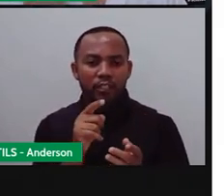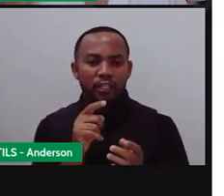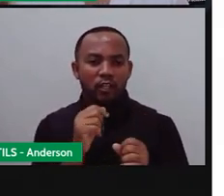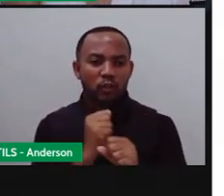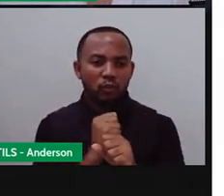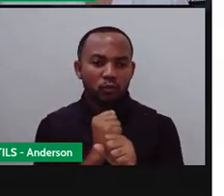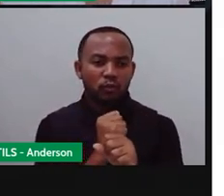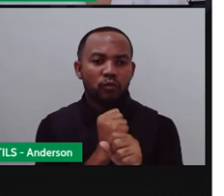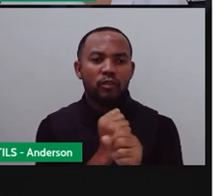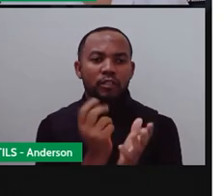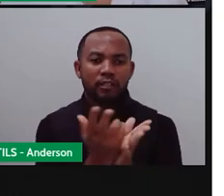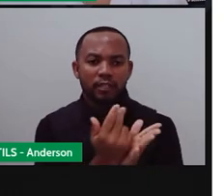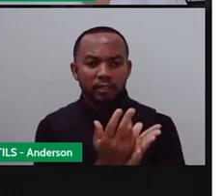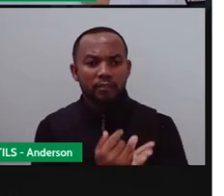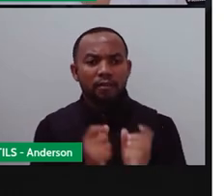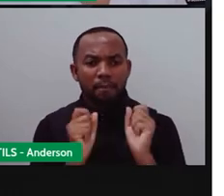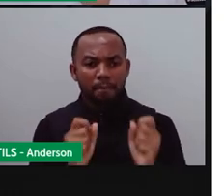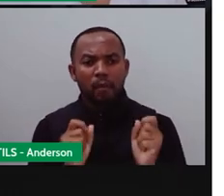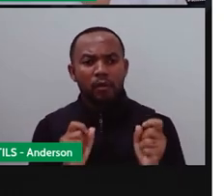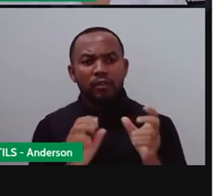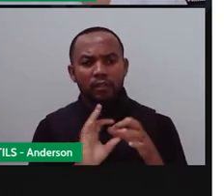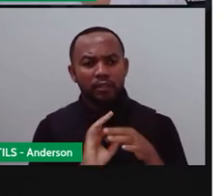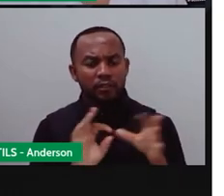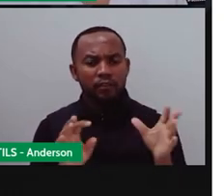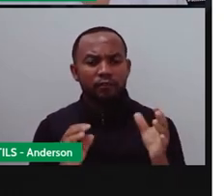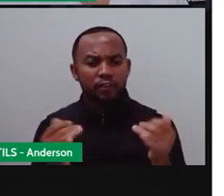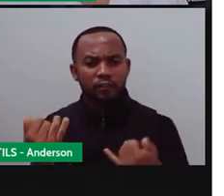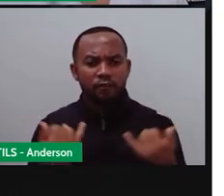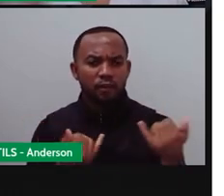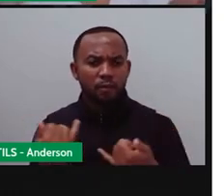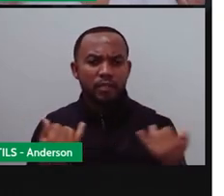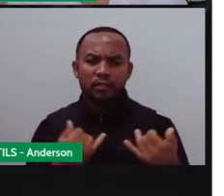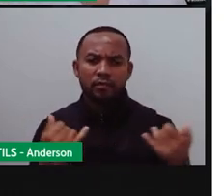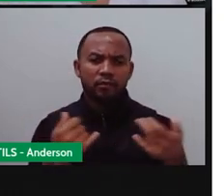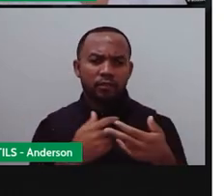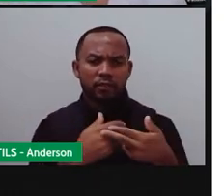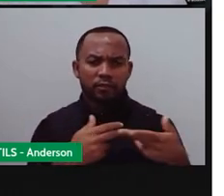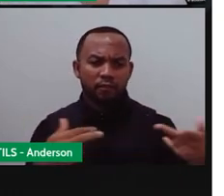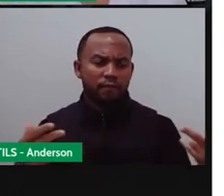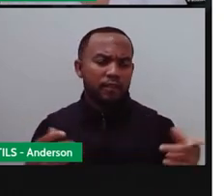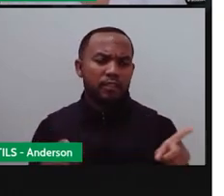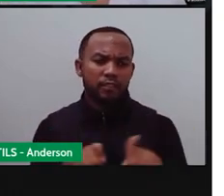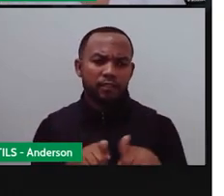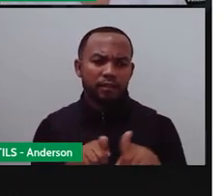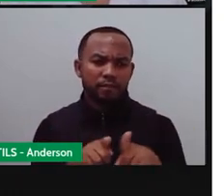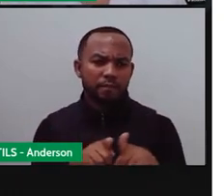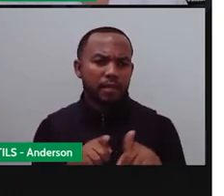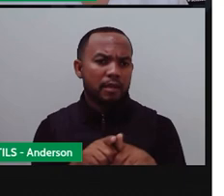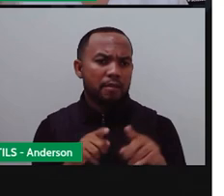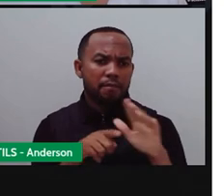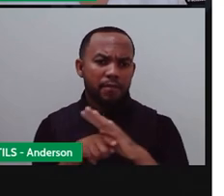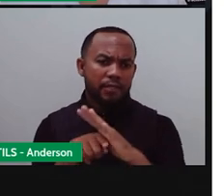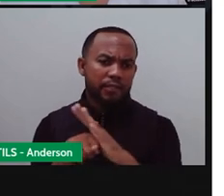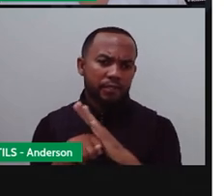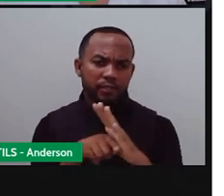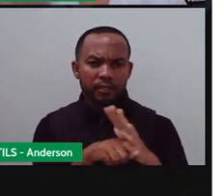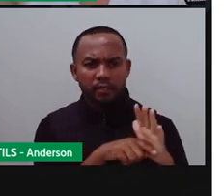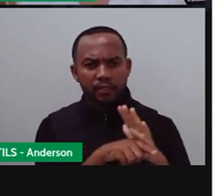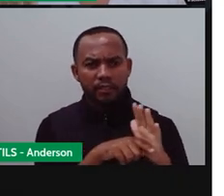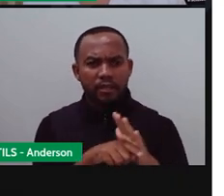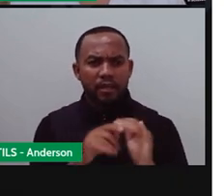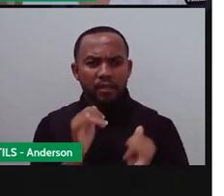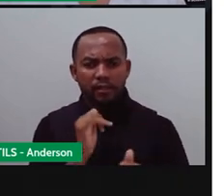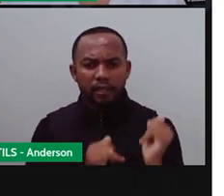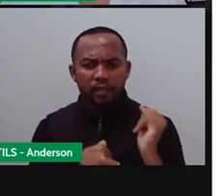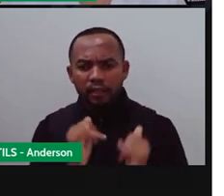aí, construírem a partir do quê? informações que vocês tiverem. Podem fazer uma pesquisa dentro da casa de vocês. Pesquisarem na internet